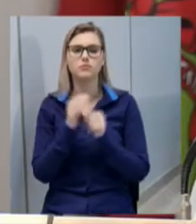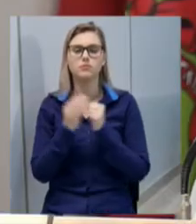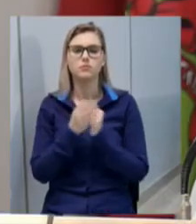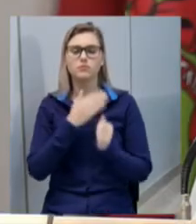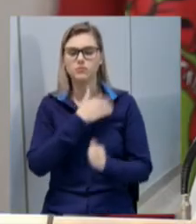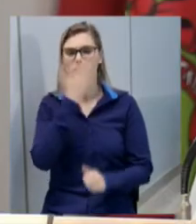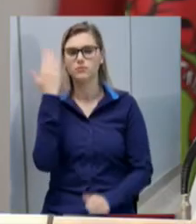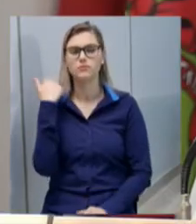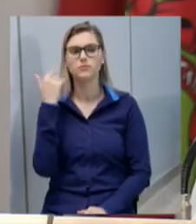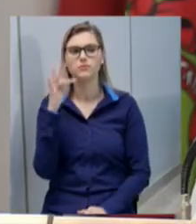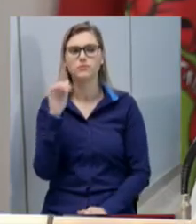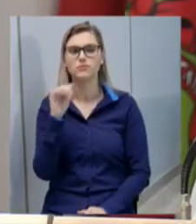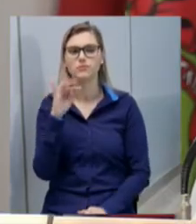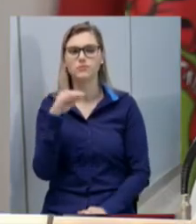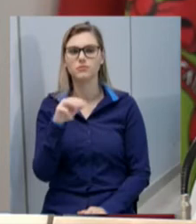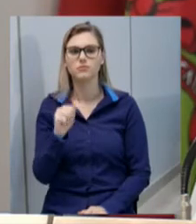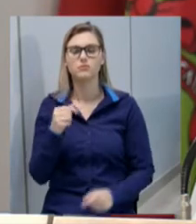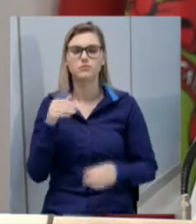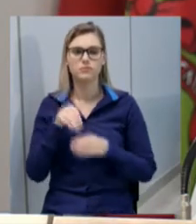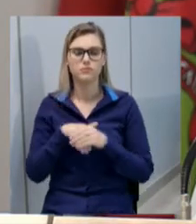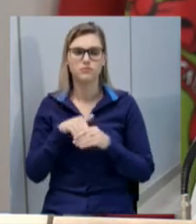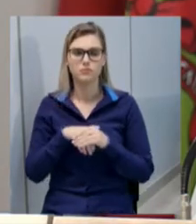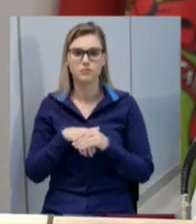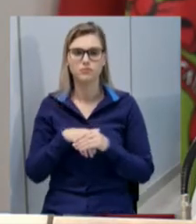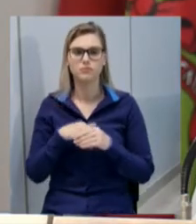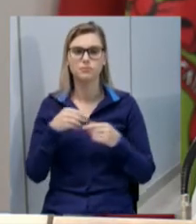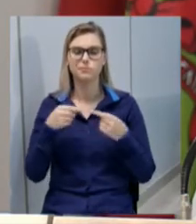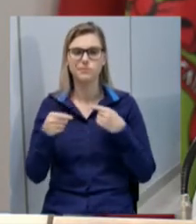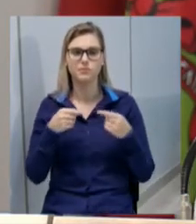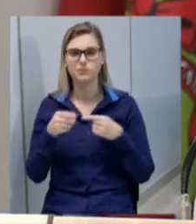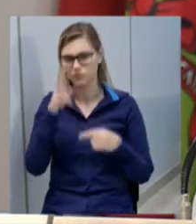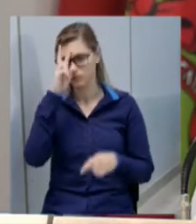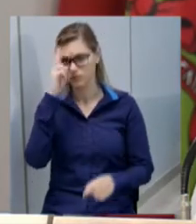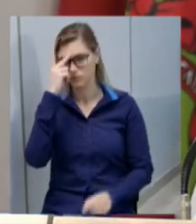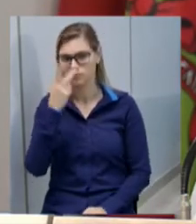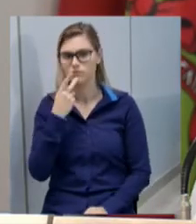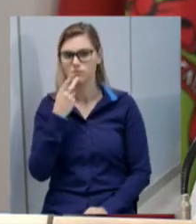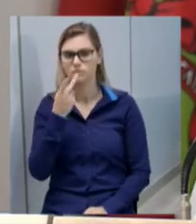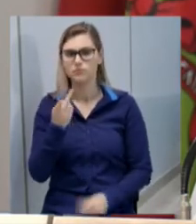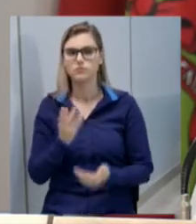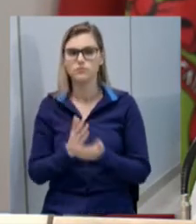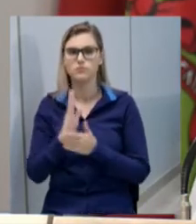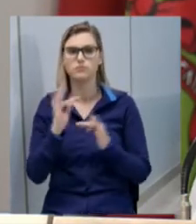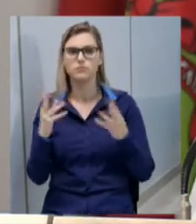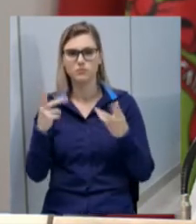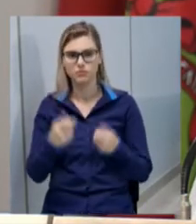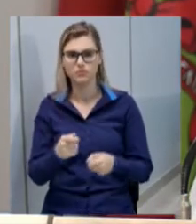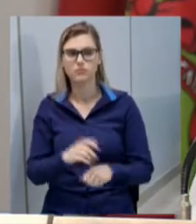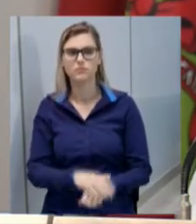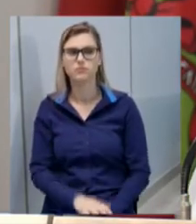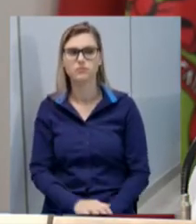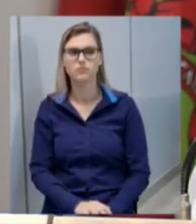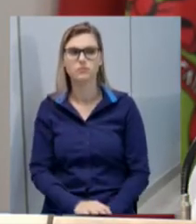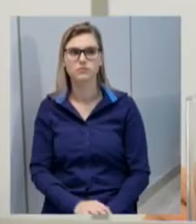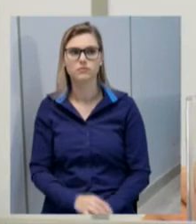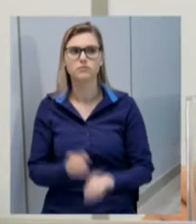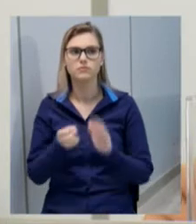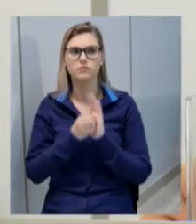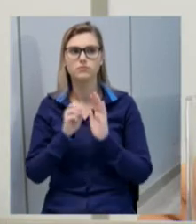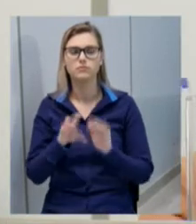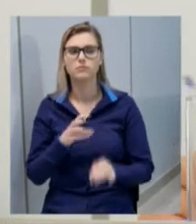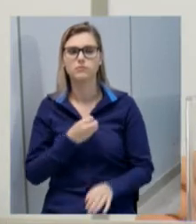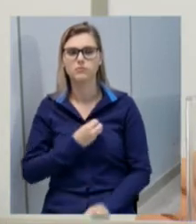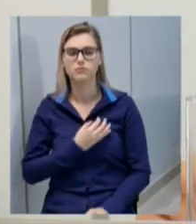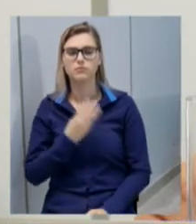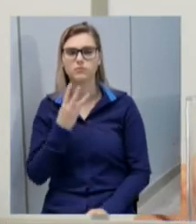discussão em votação os contrários se manifestem aprovada por unanimidade indicação número